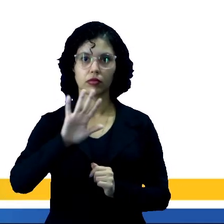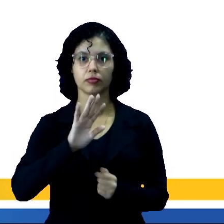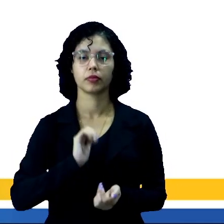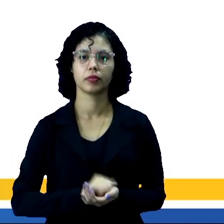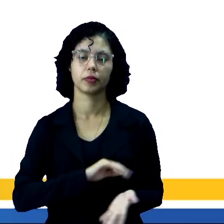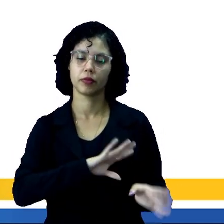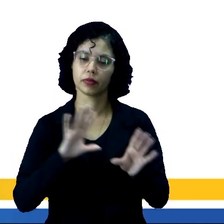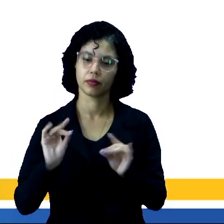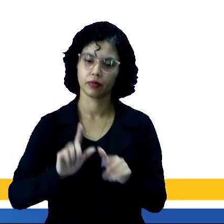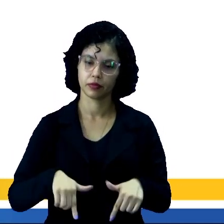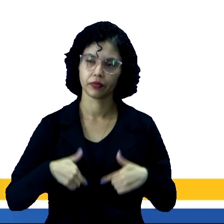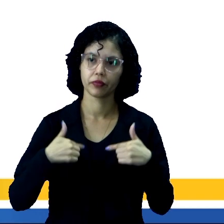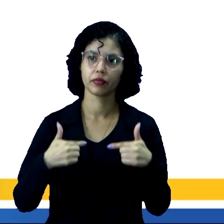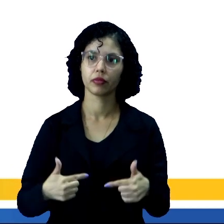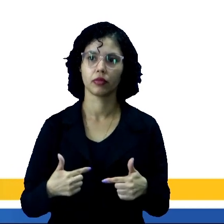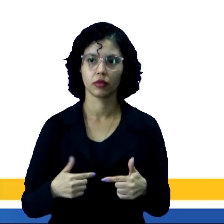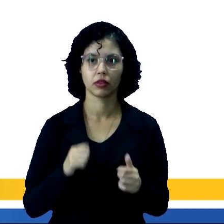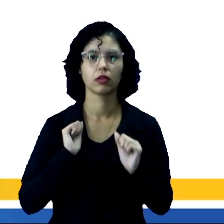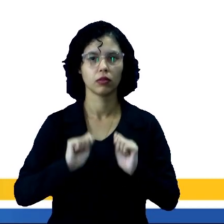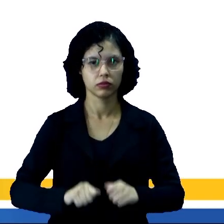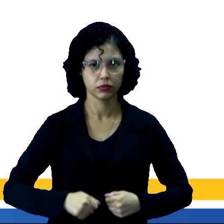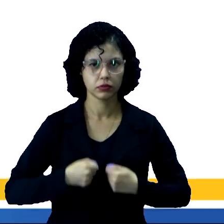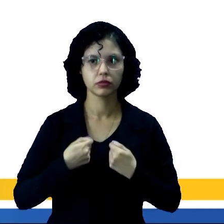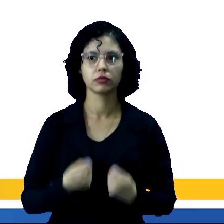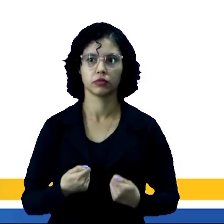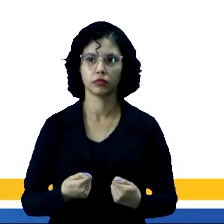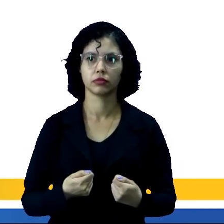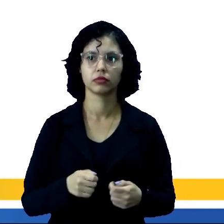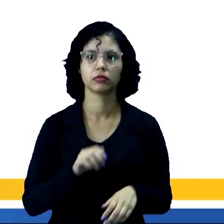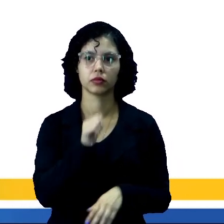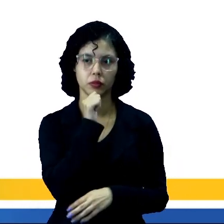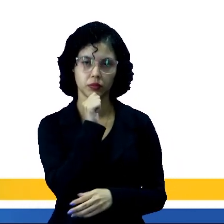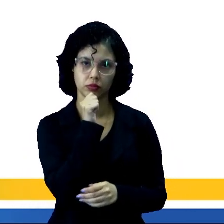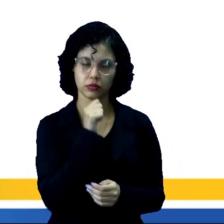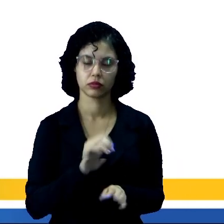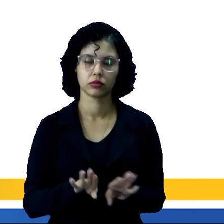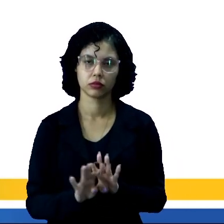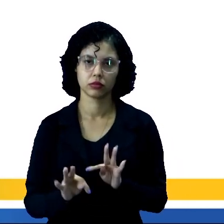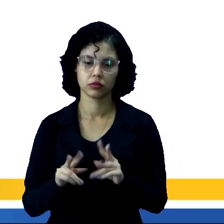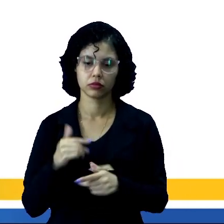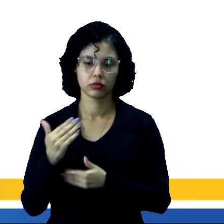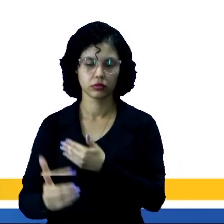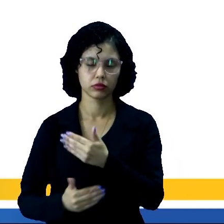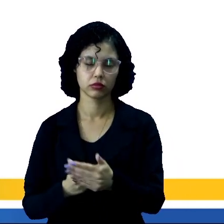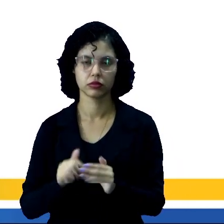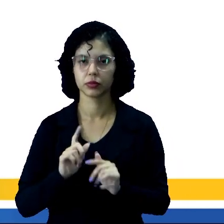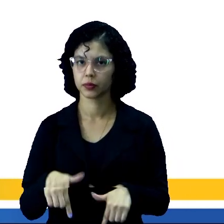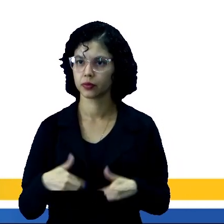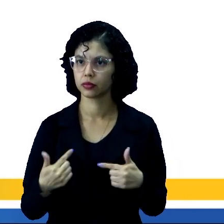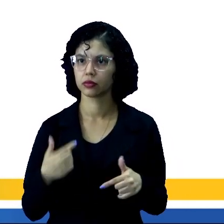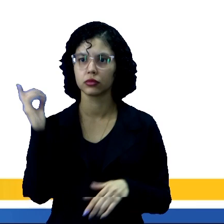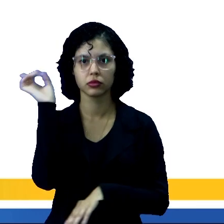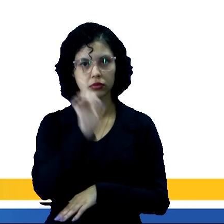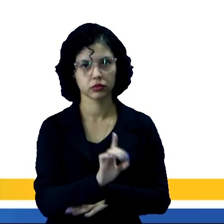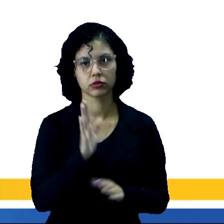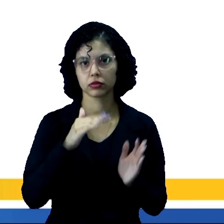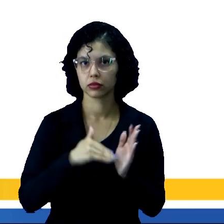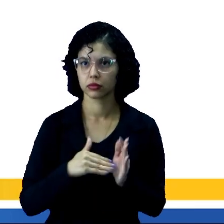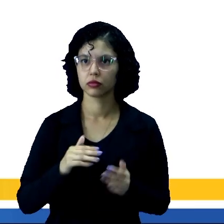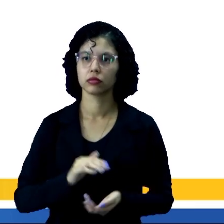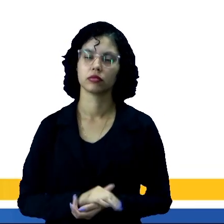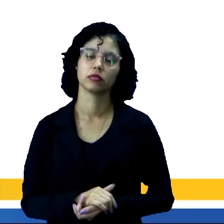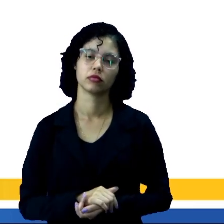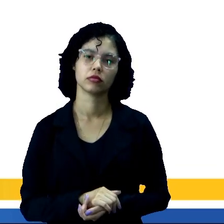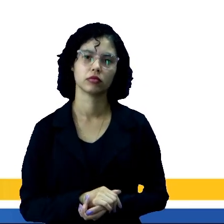indígenas a lutarem, a resistirem a todo esse processo e a lutarem pelo seu direito à terra e